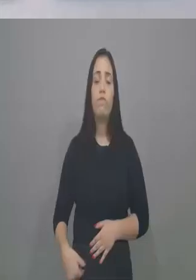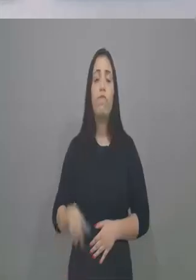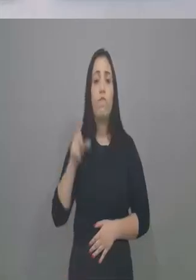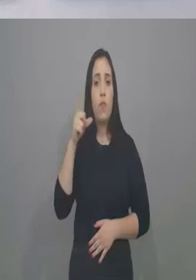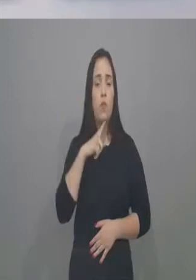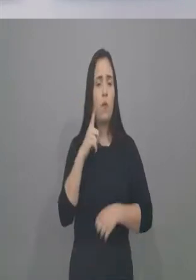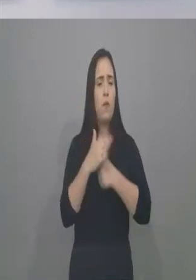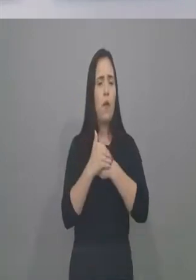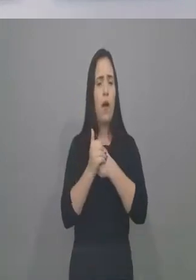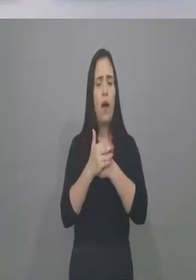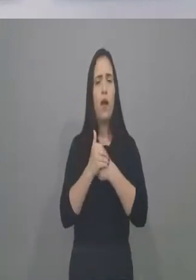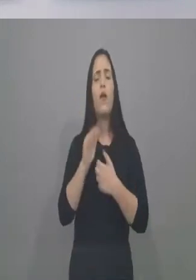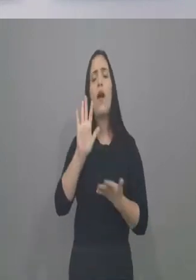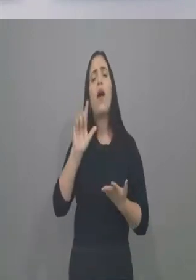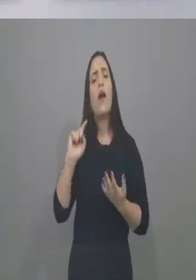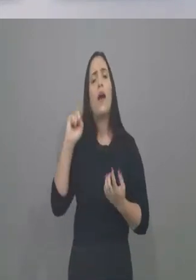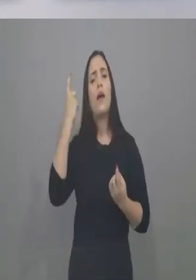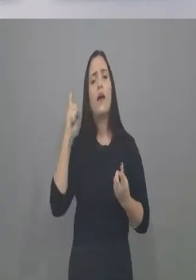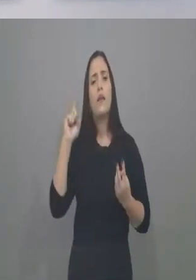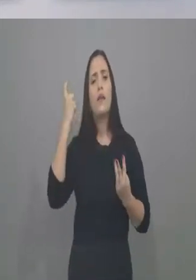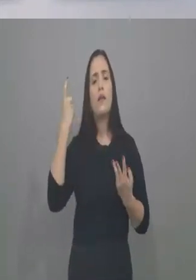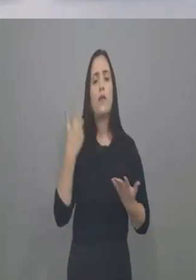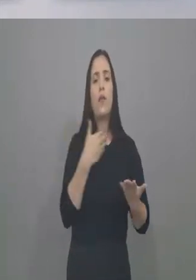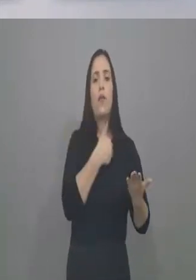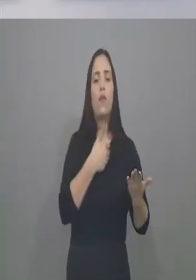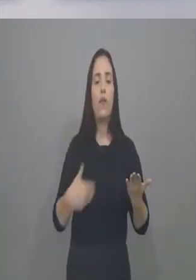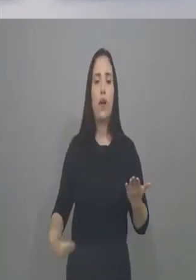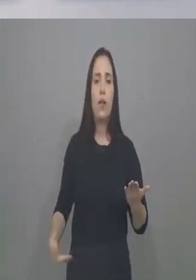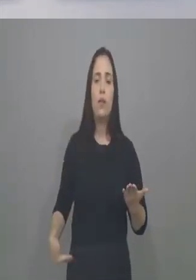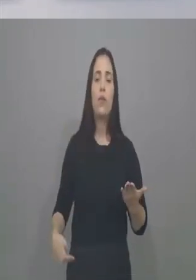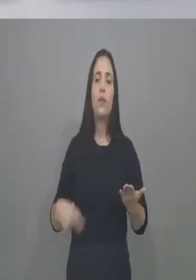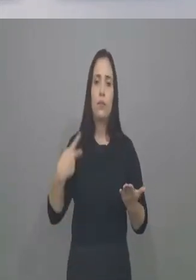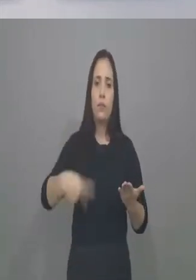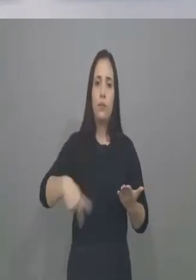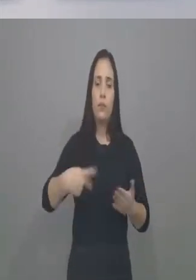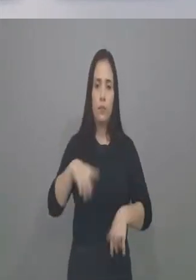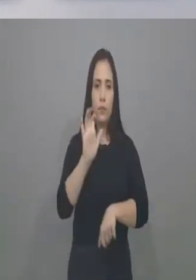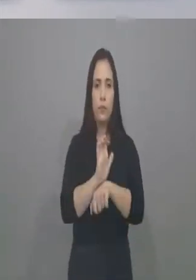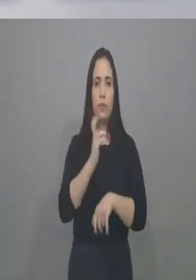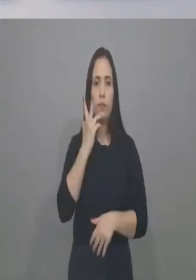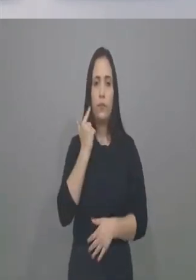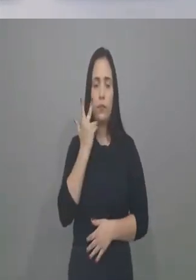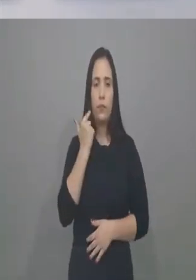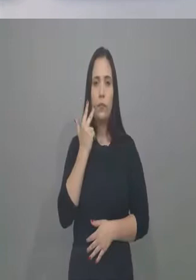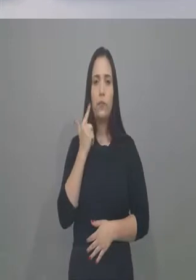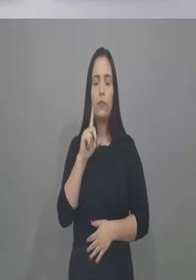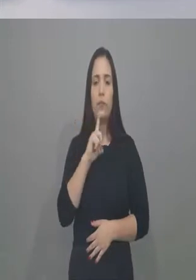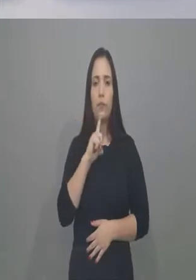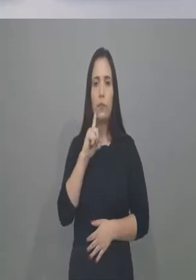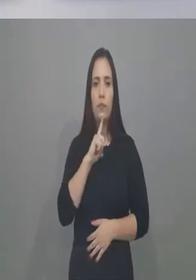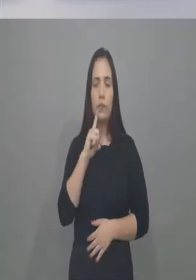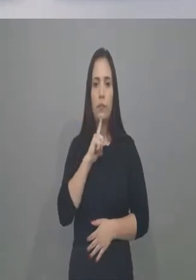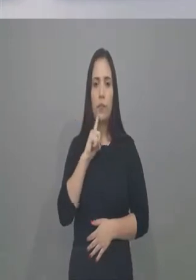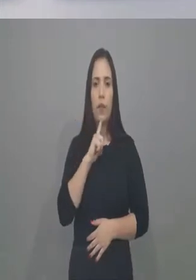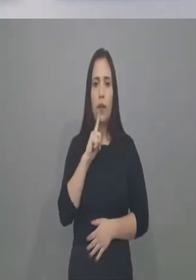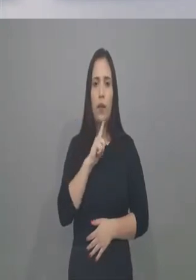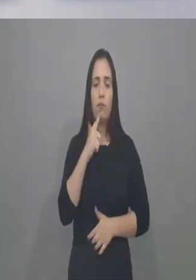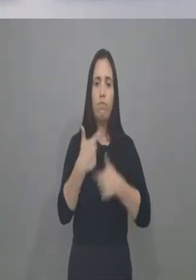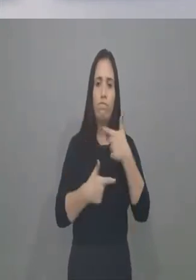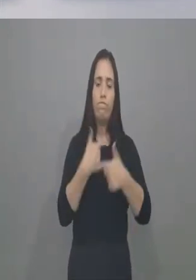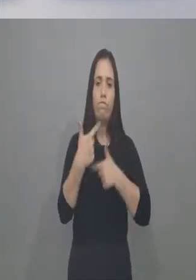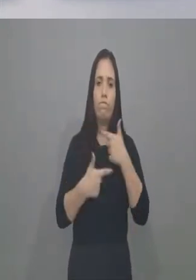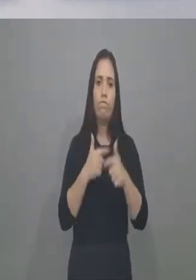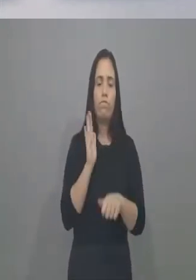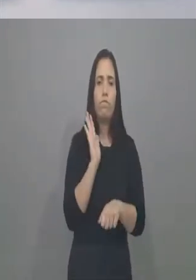um carinho muito grande pelos outros governadores que passaram no Estado do Ceará, que deixaram o Estado do Ceará dentro de